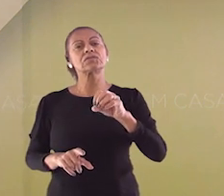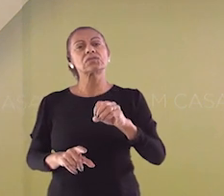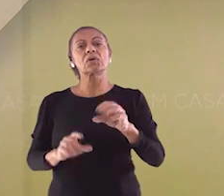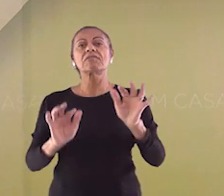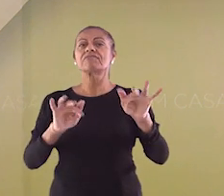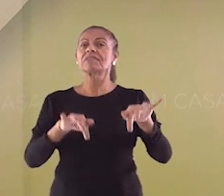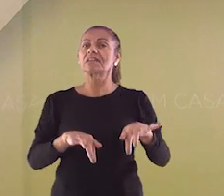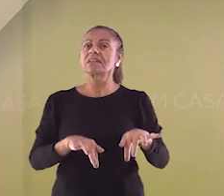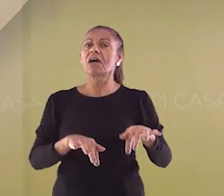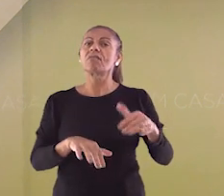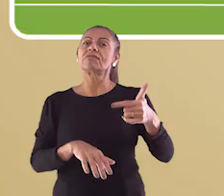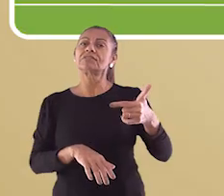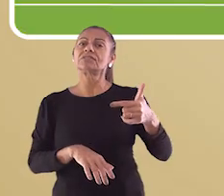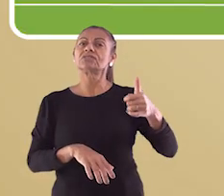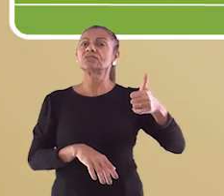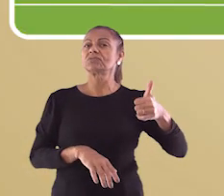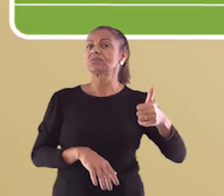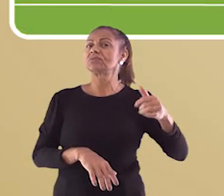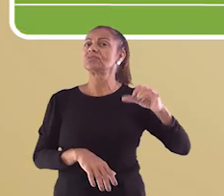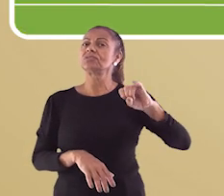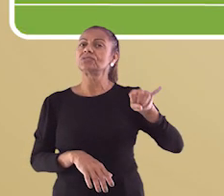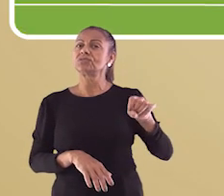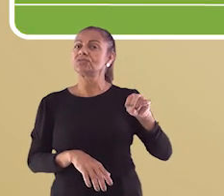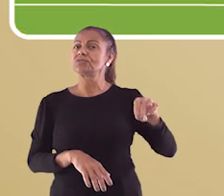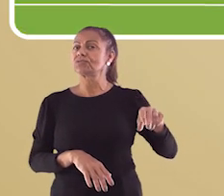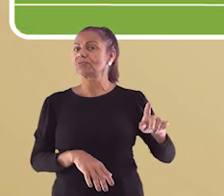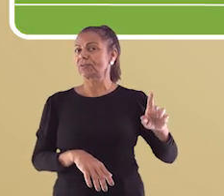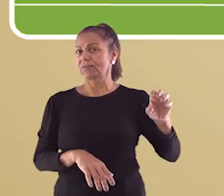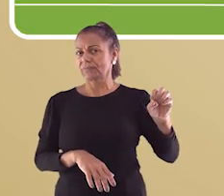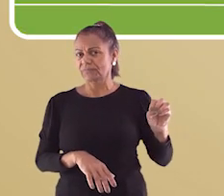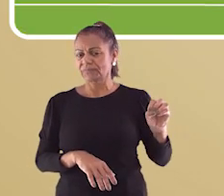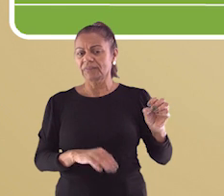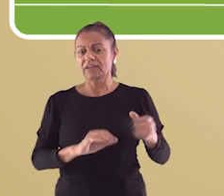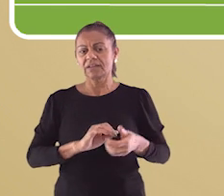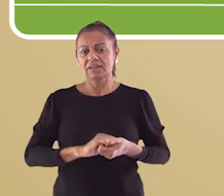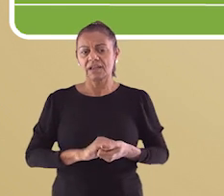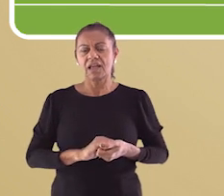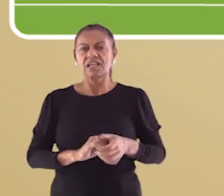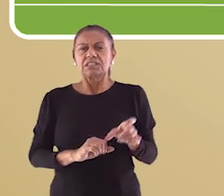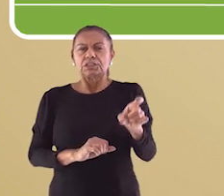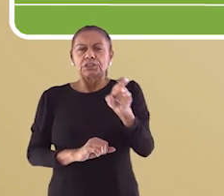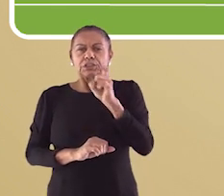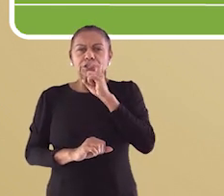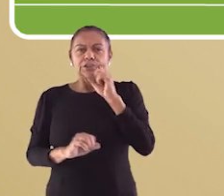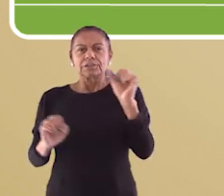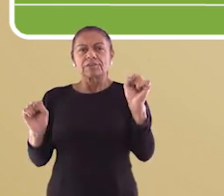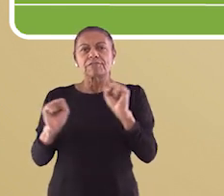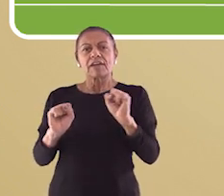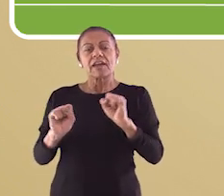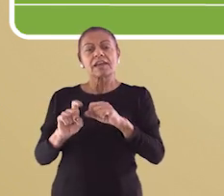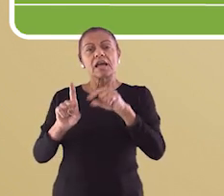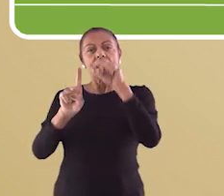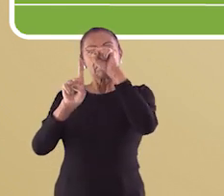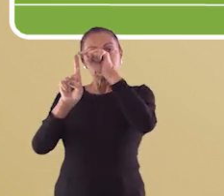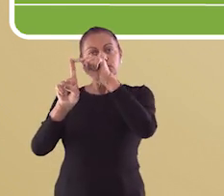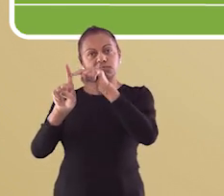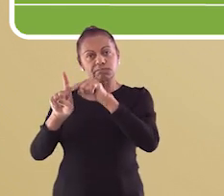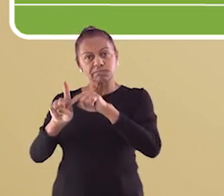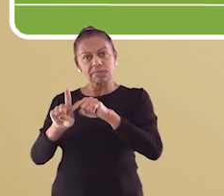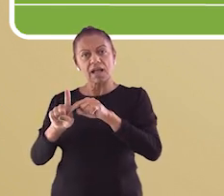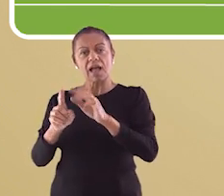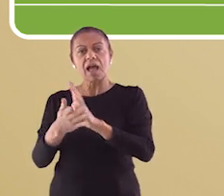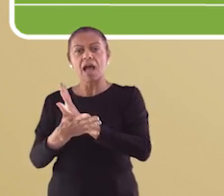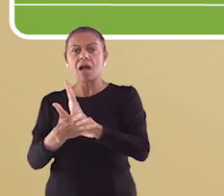21 de junho. Já o inverno, ele caracteriza-se pelas temperaturas baixas e